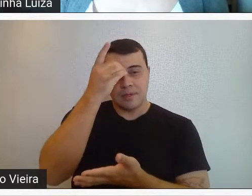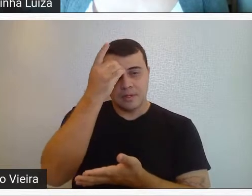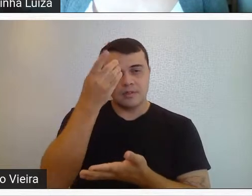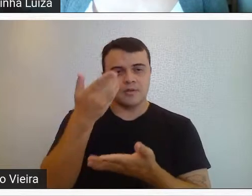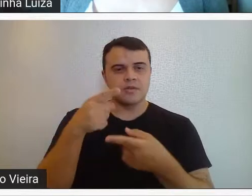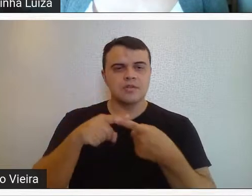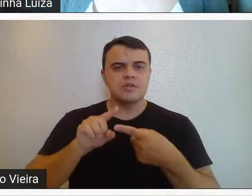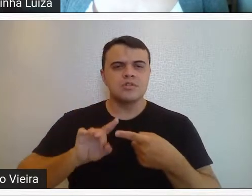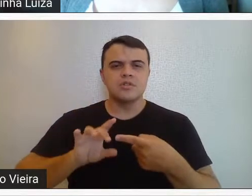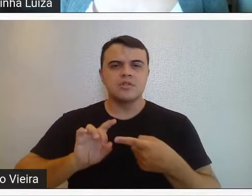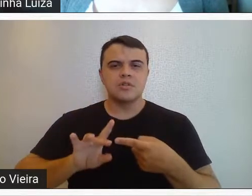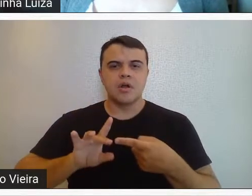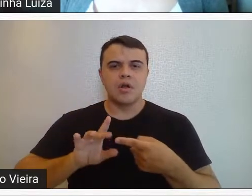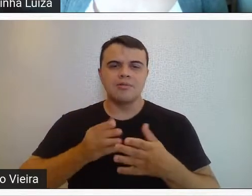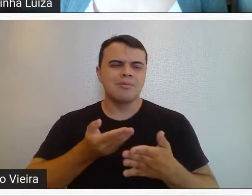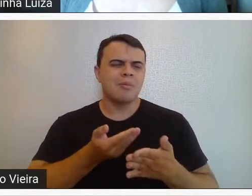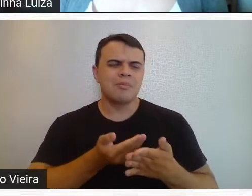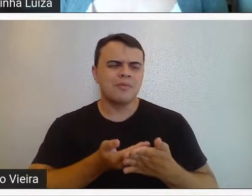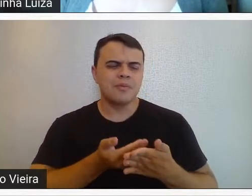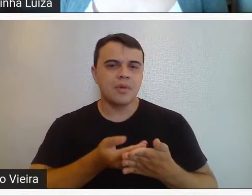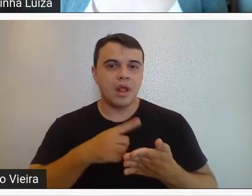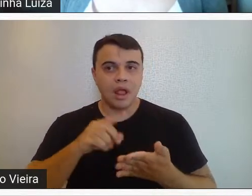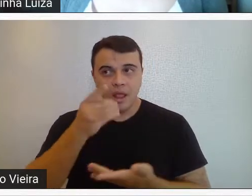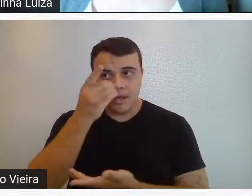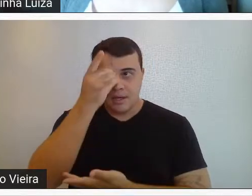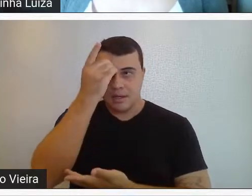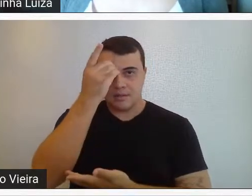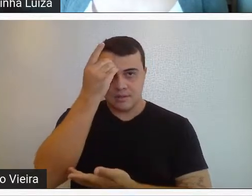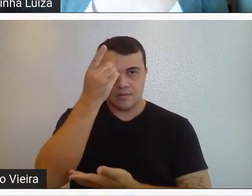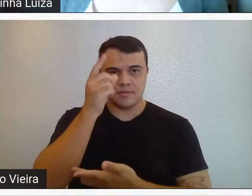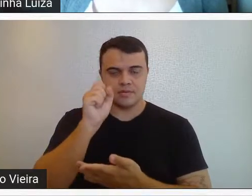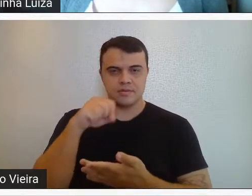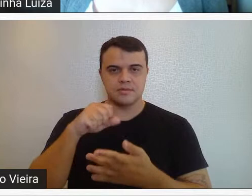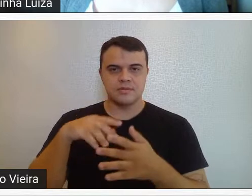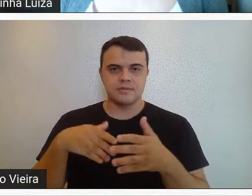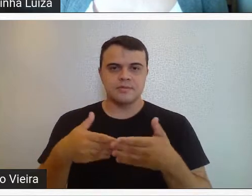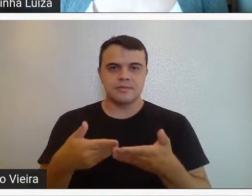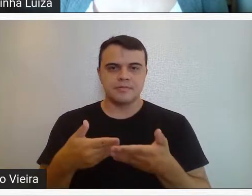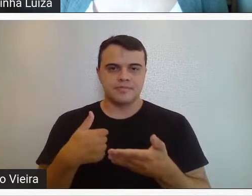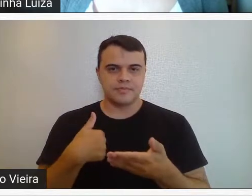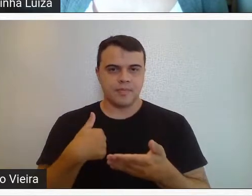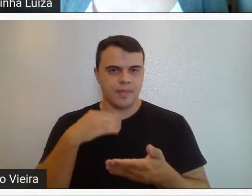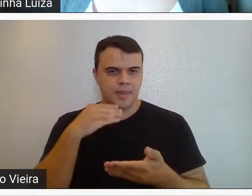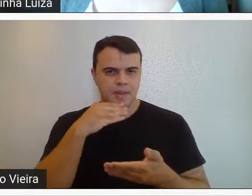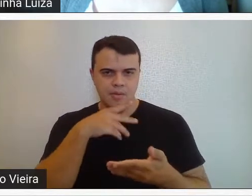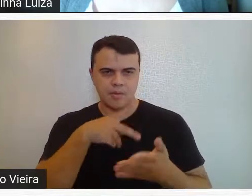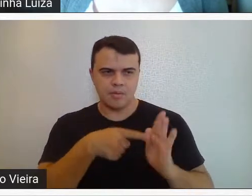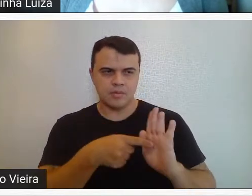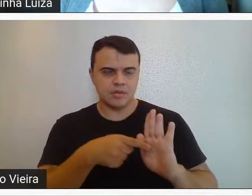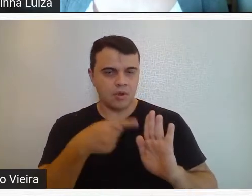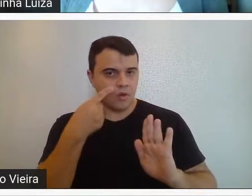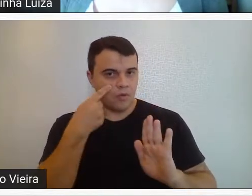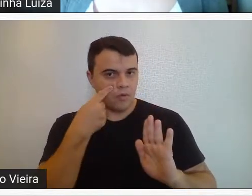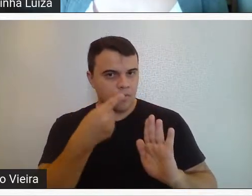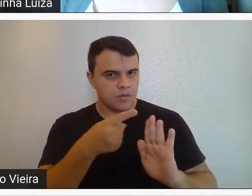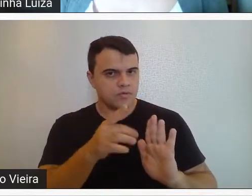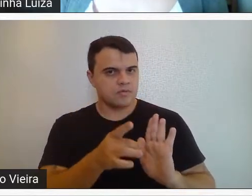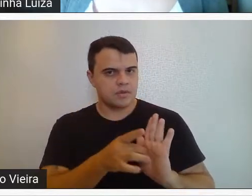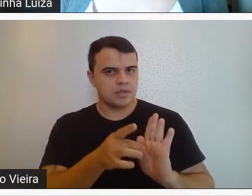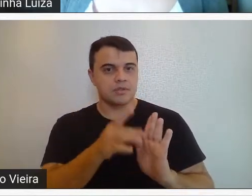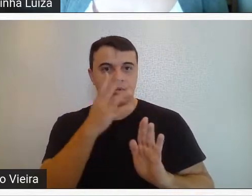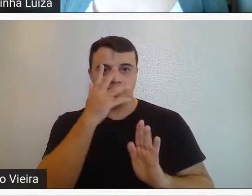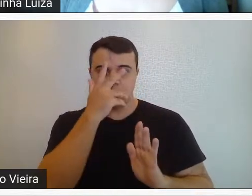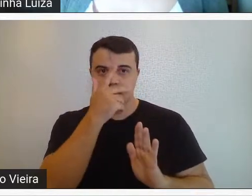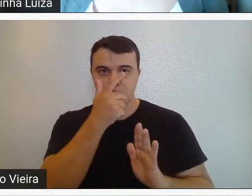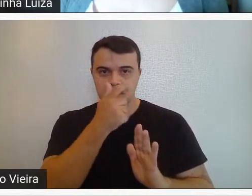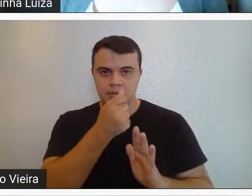não é de uma forma acadêmica, é de uma forma criativa. E eu vi essa exposição muito bem feita, muito bonita,